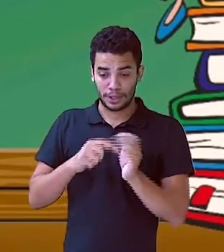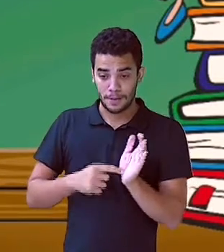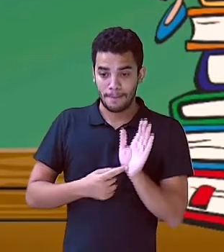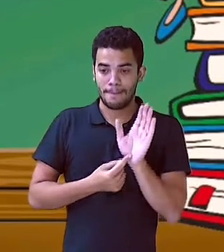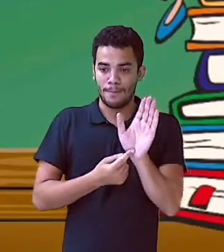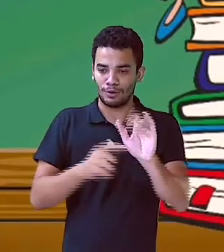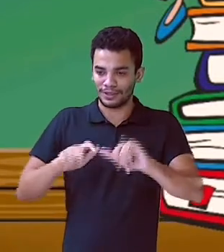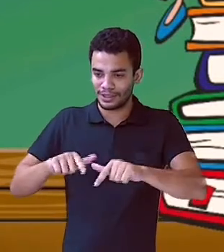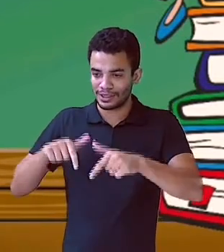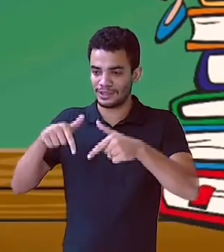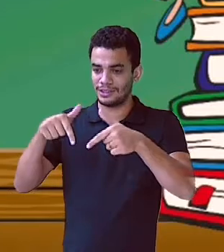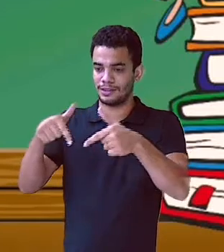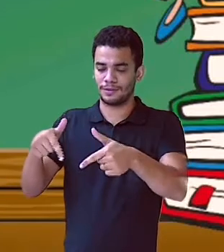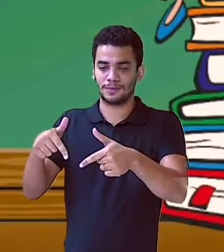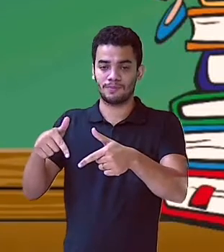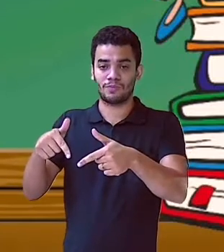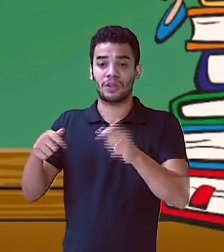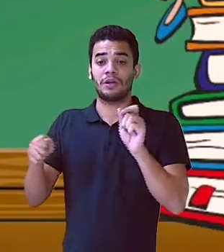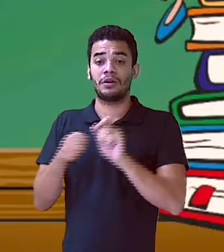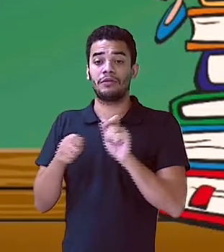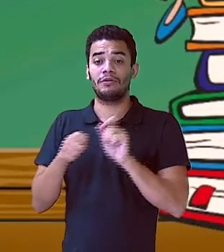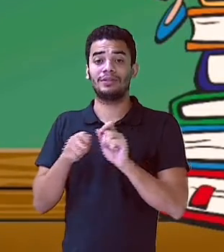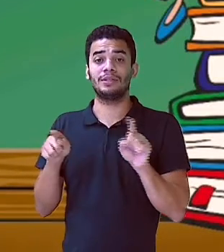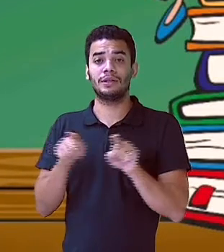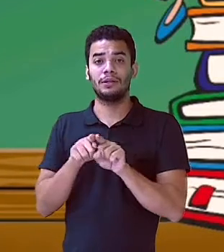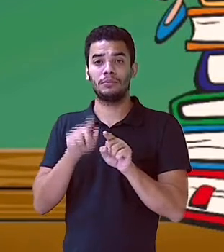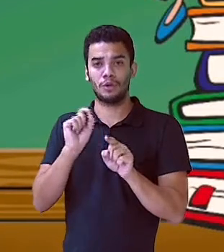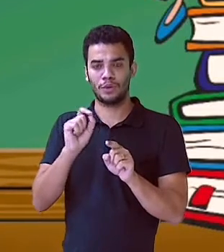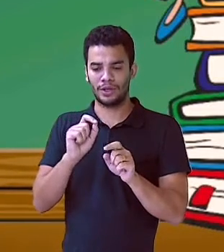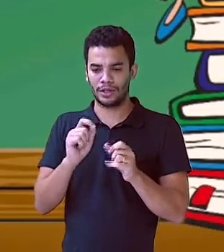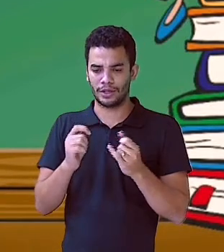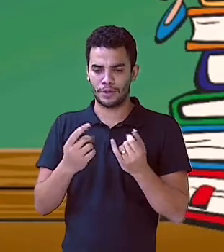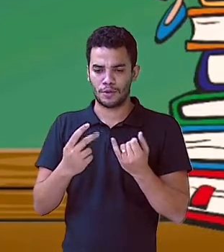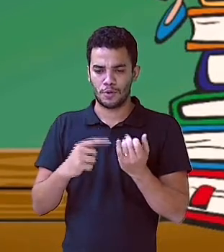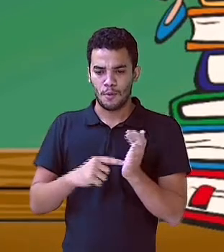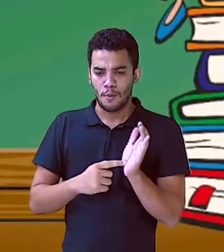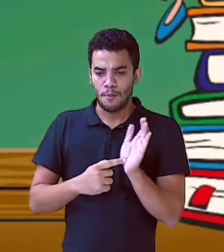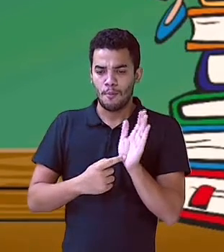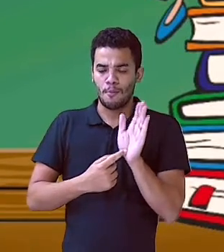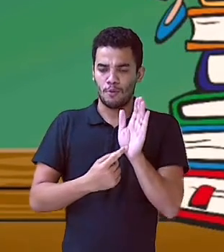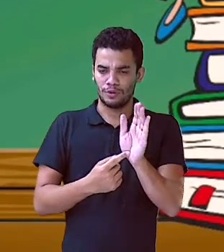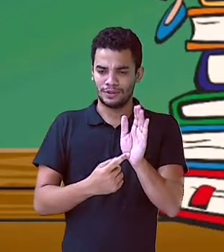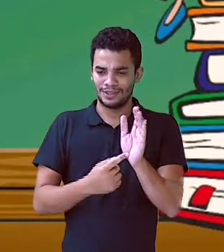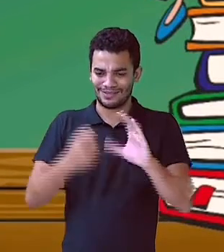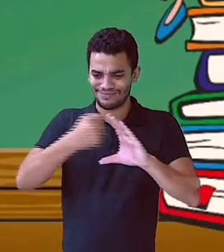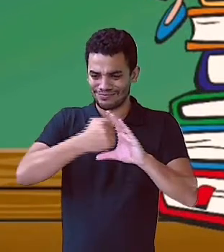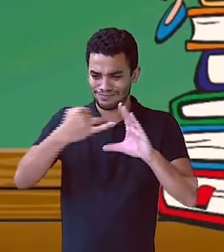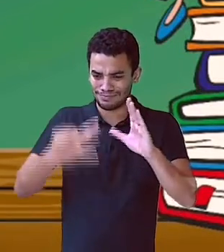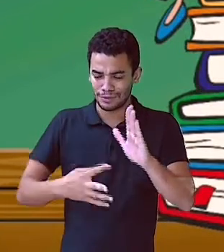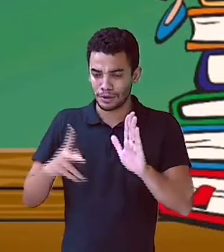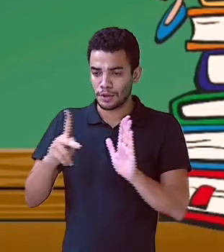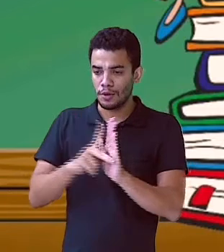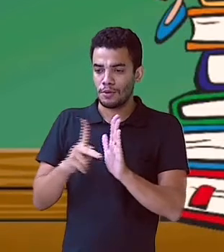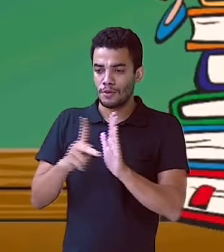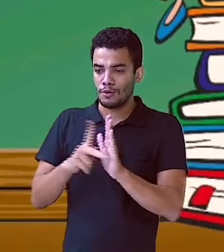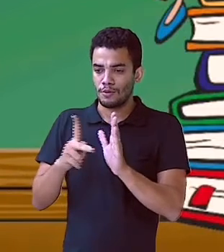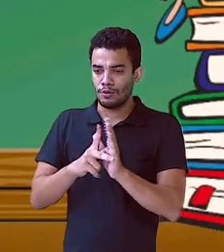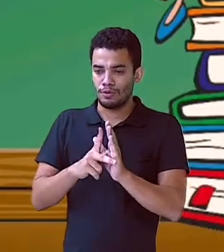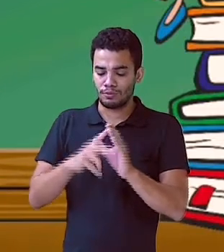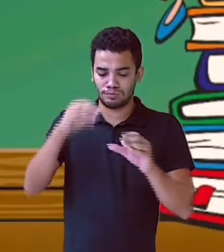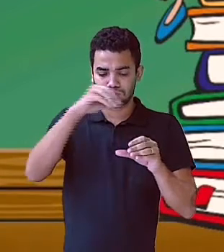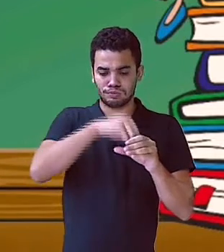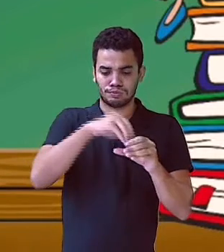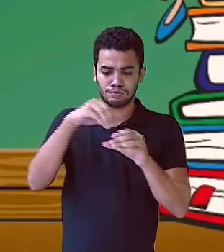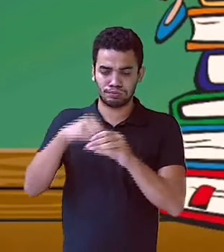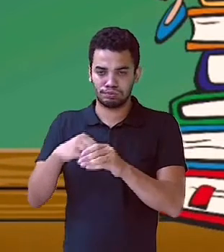sujeito, esse tipo de predicado, ele informa sua característica, sendo constituído aí por dois núcleos. Tem um